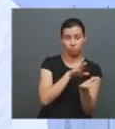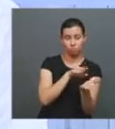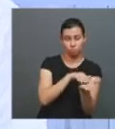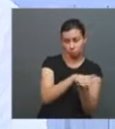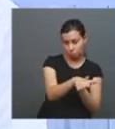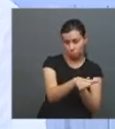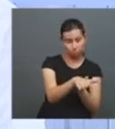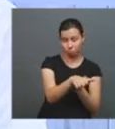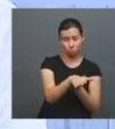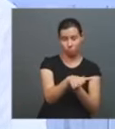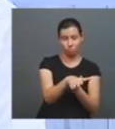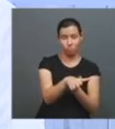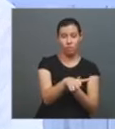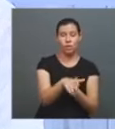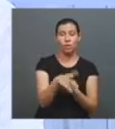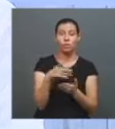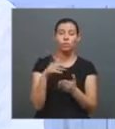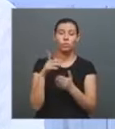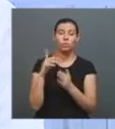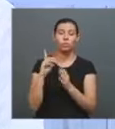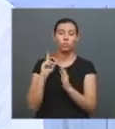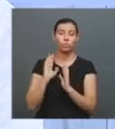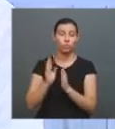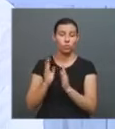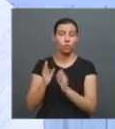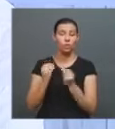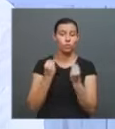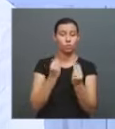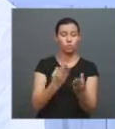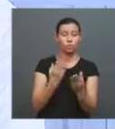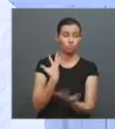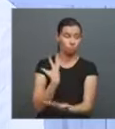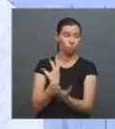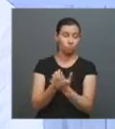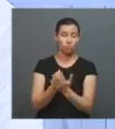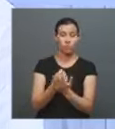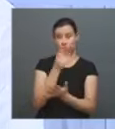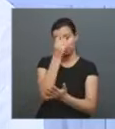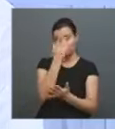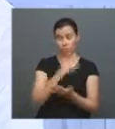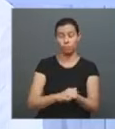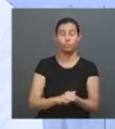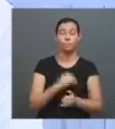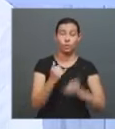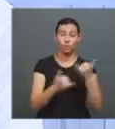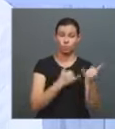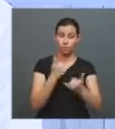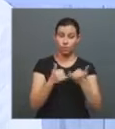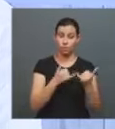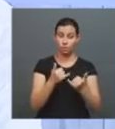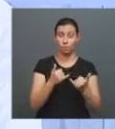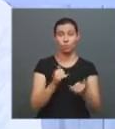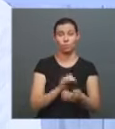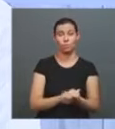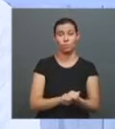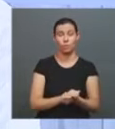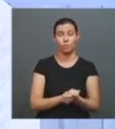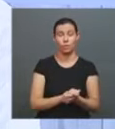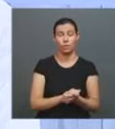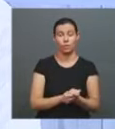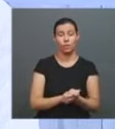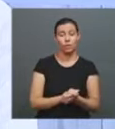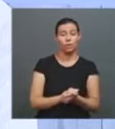ou o Rafael éramos alunos, isso acho que não existe mais. E eu brinco porque eles acabam lendo os